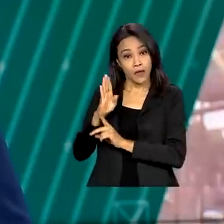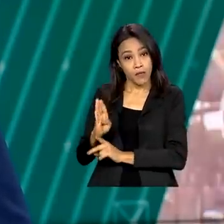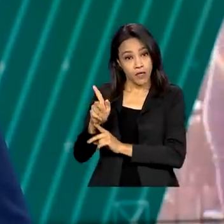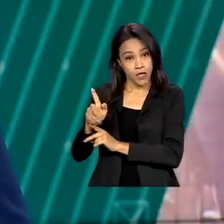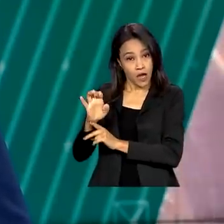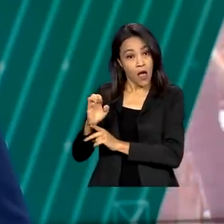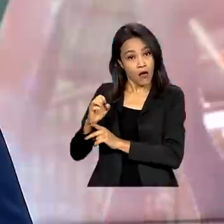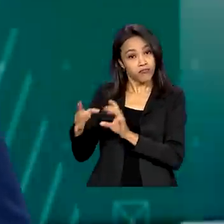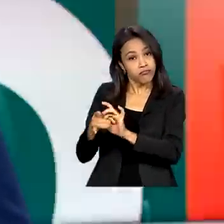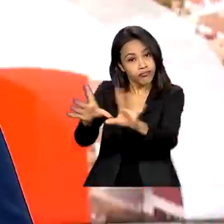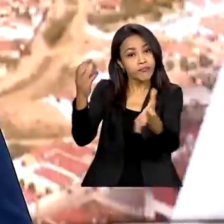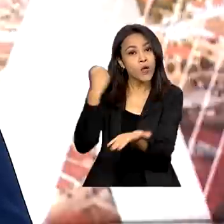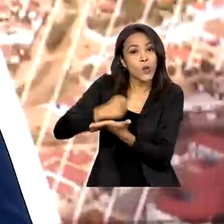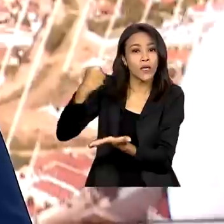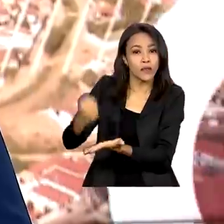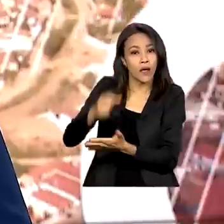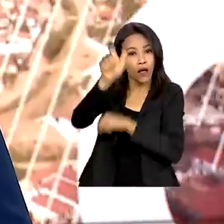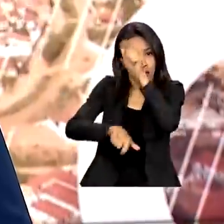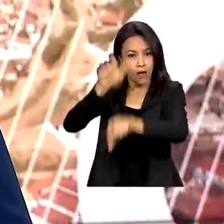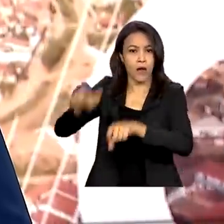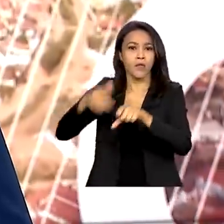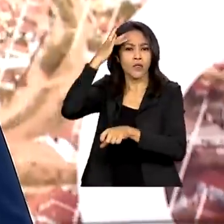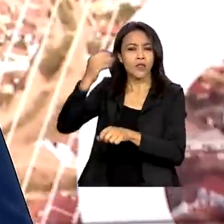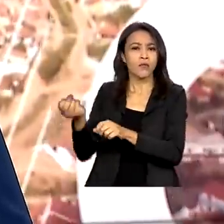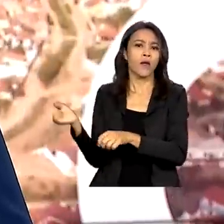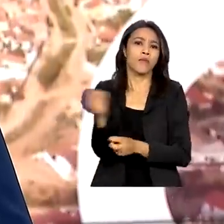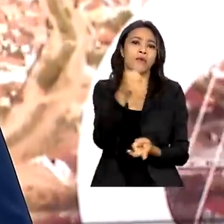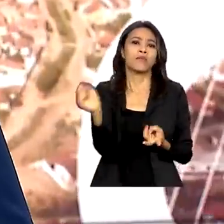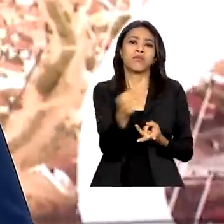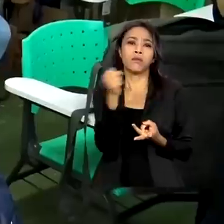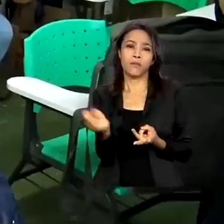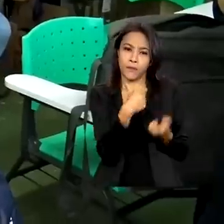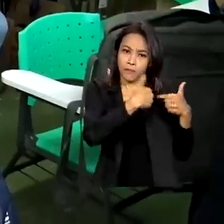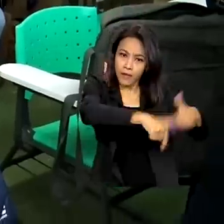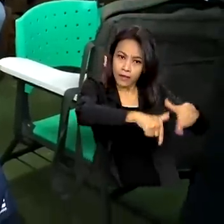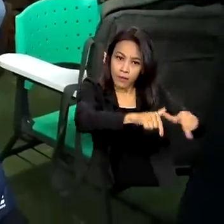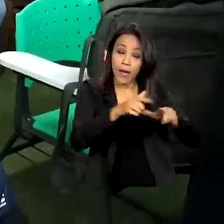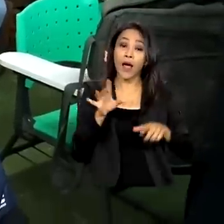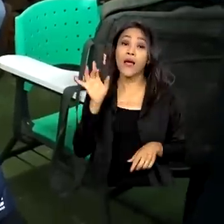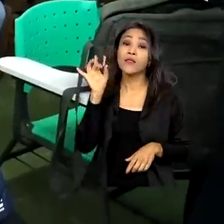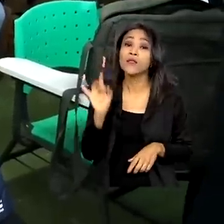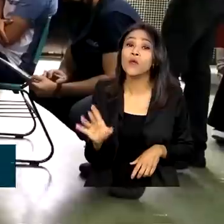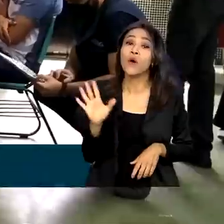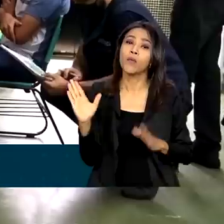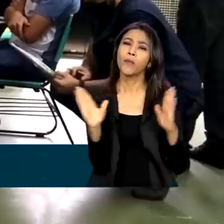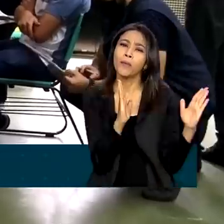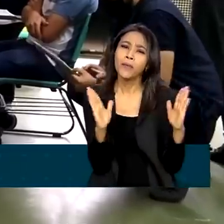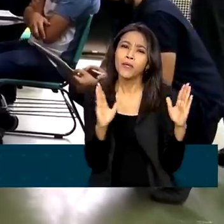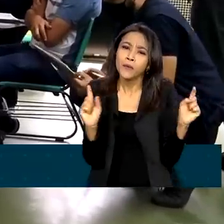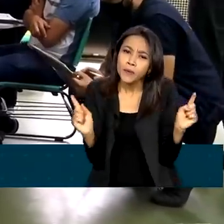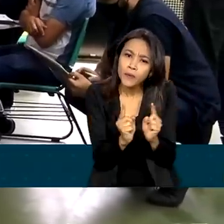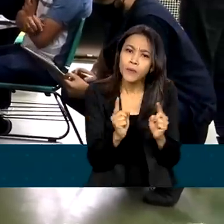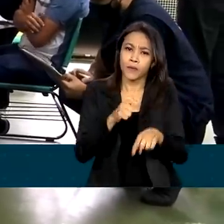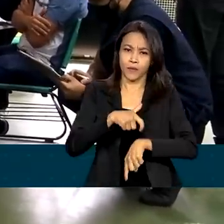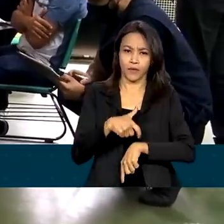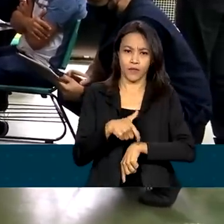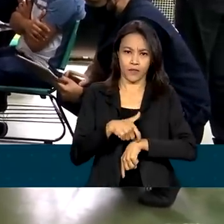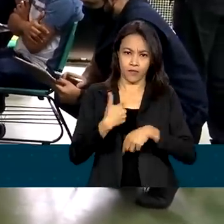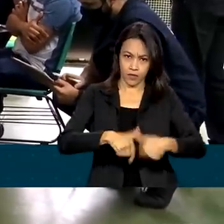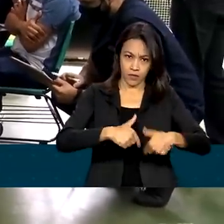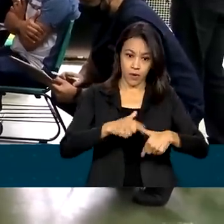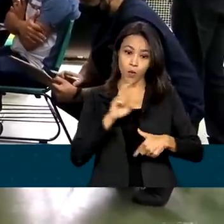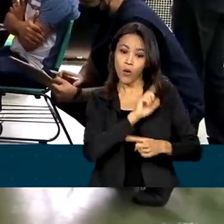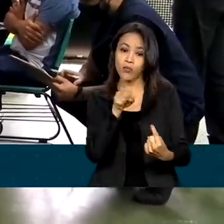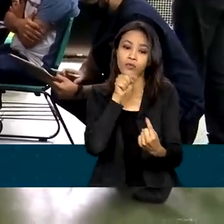seletivo para trabalhar no Censo 2022. O contrato é apenas para vagas temporárias e tem o objetivo de